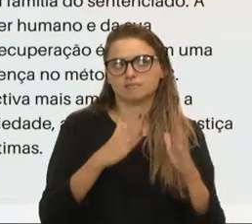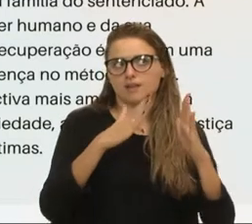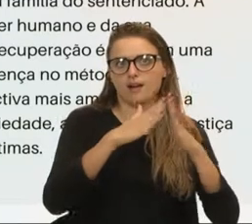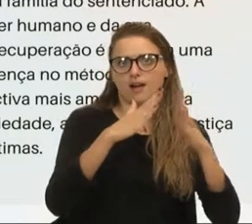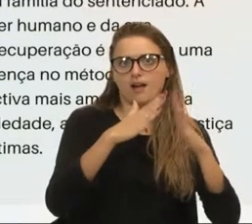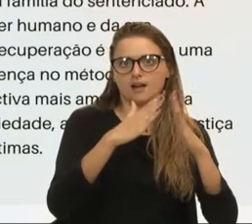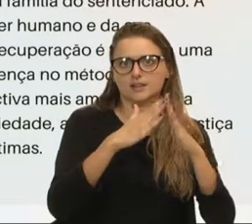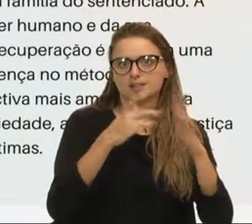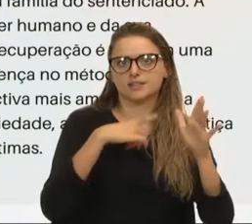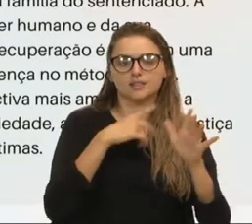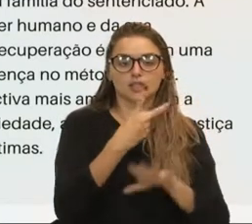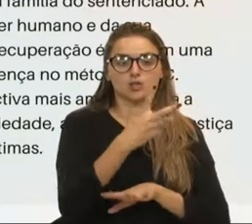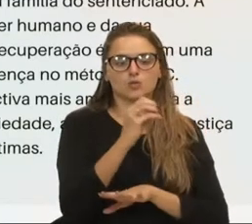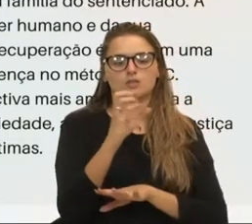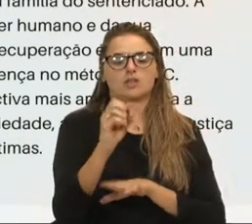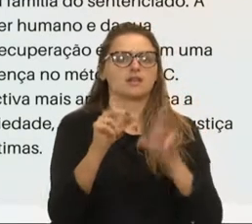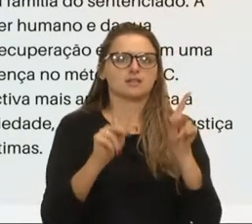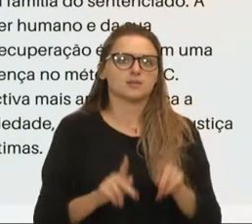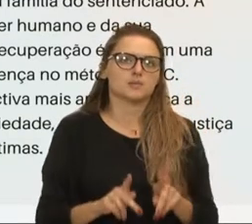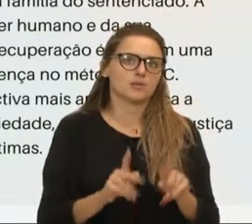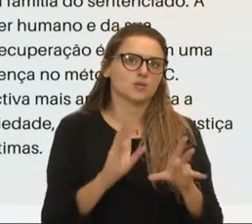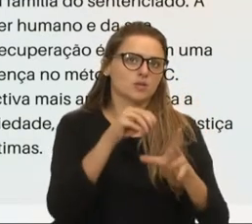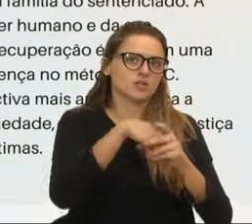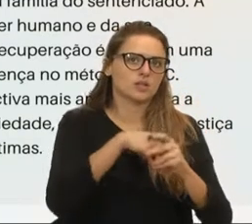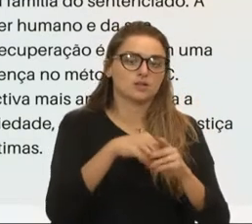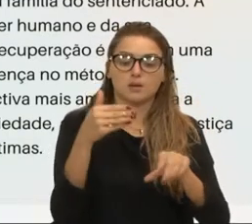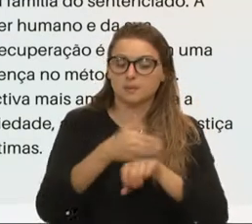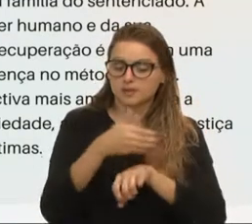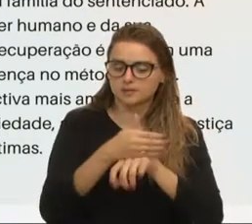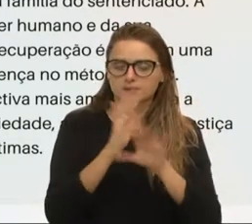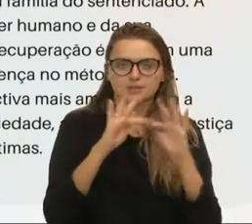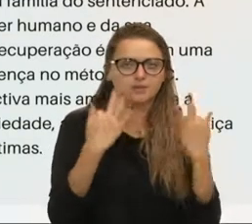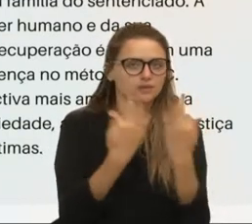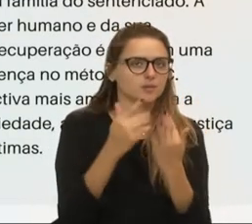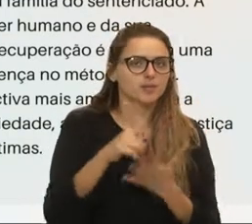A proximidade da família é fundamental nisso.